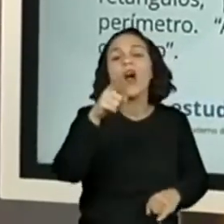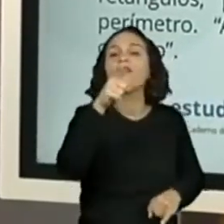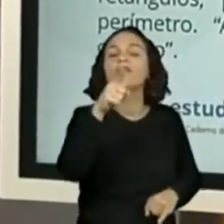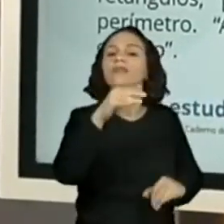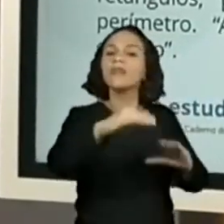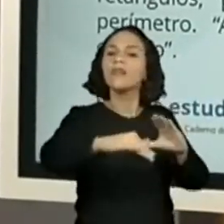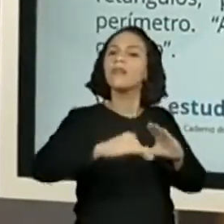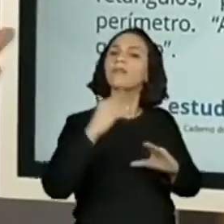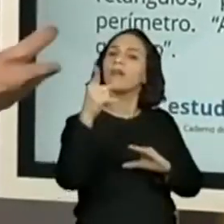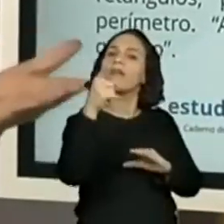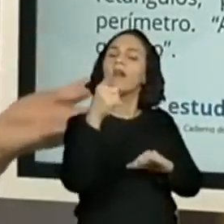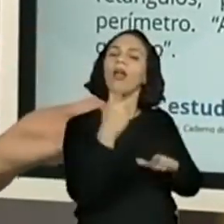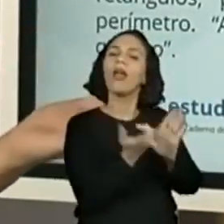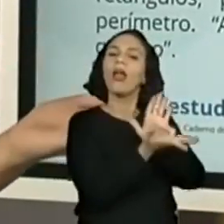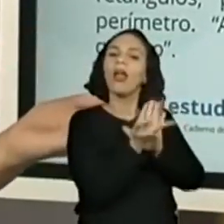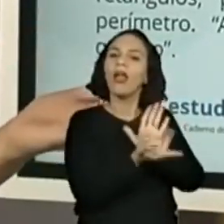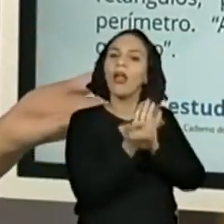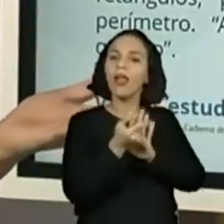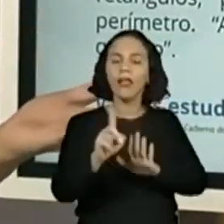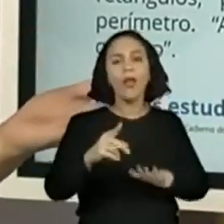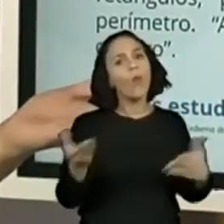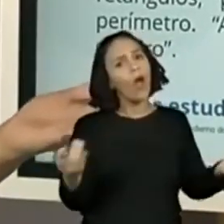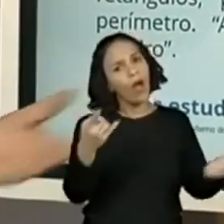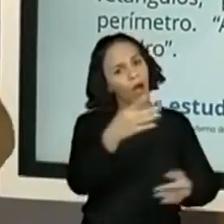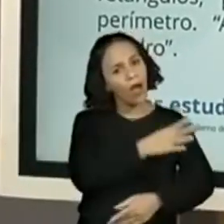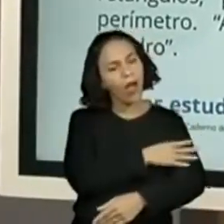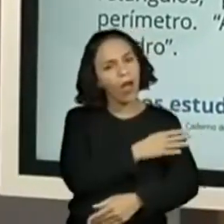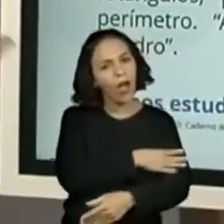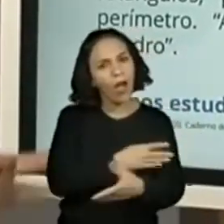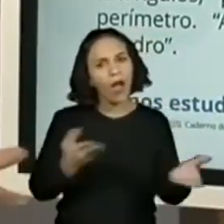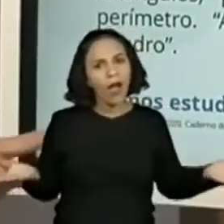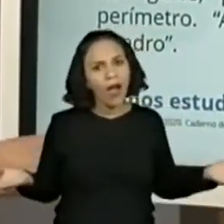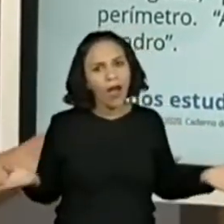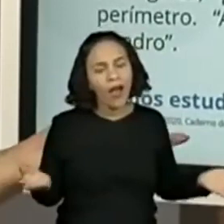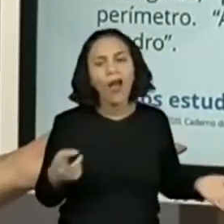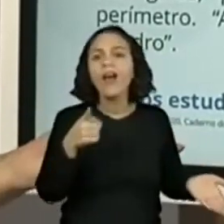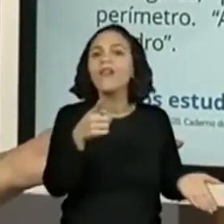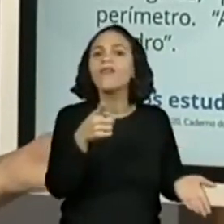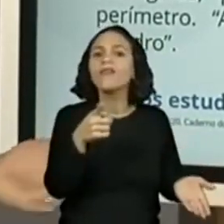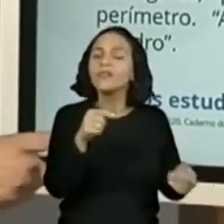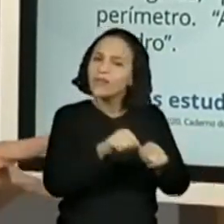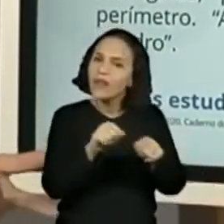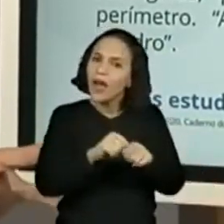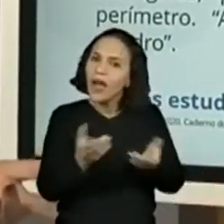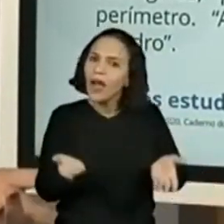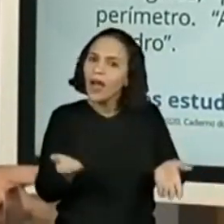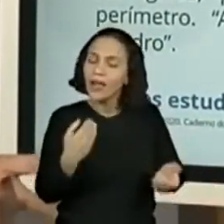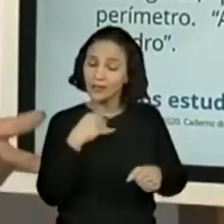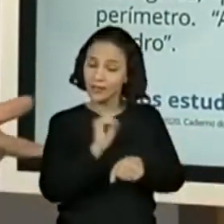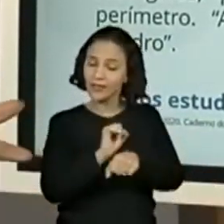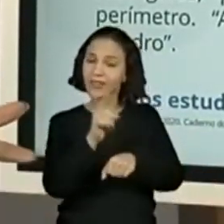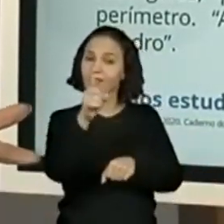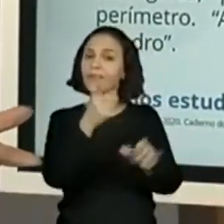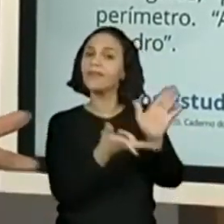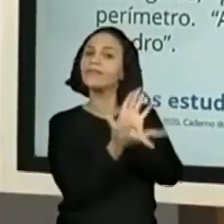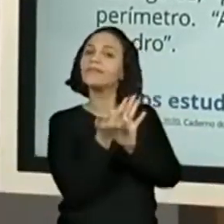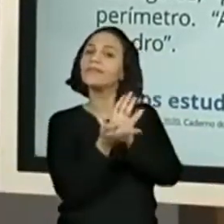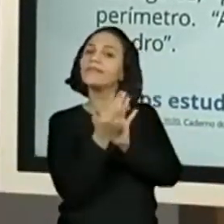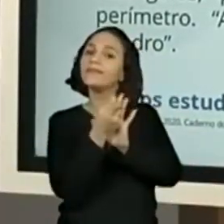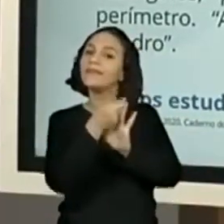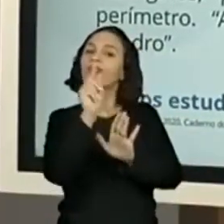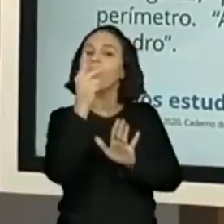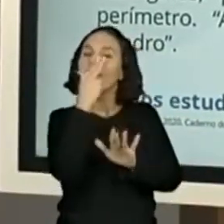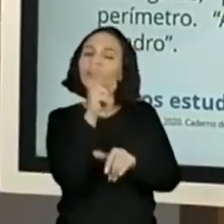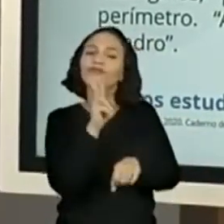releitura, hein? Cadê você, aluno do quarto ano, realizando as atividades da Proaline? Estou esperando as releituras, certo?